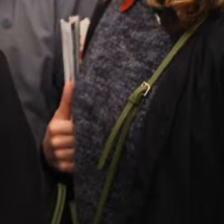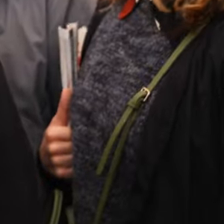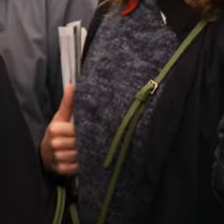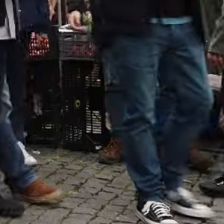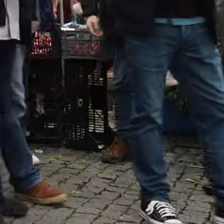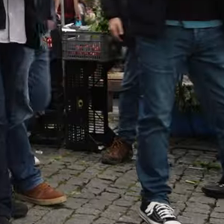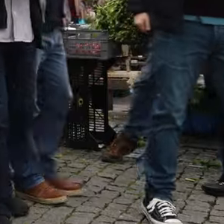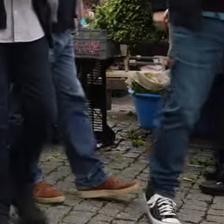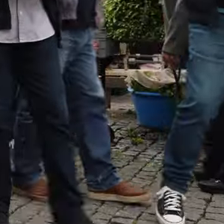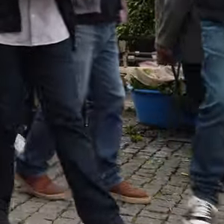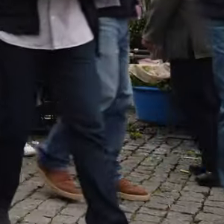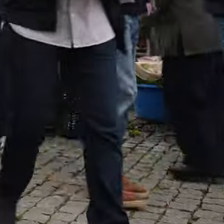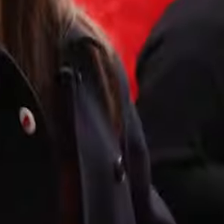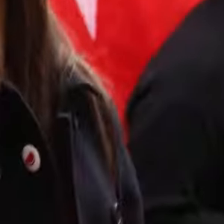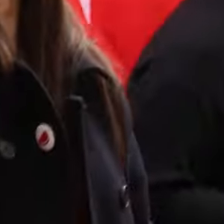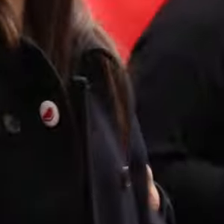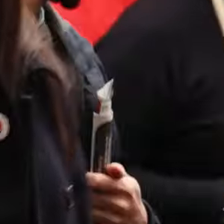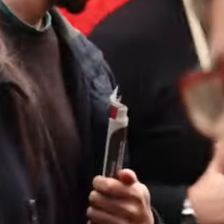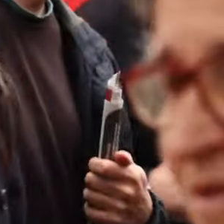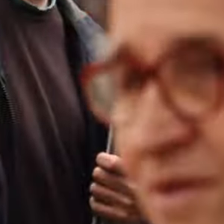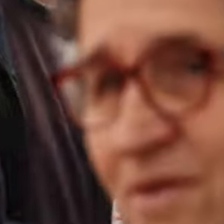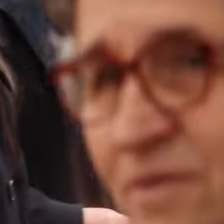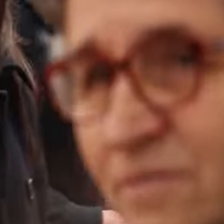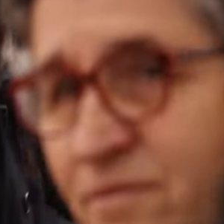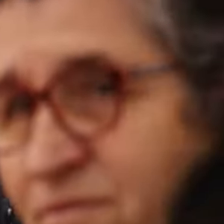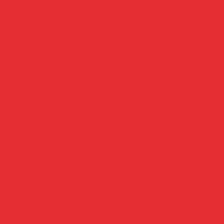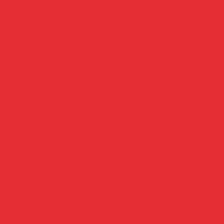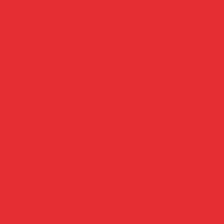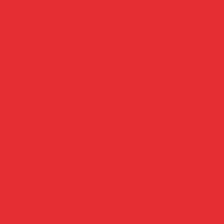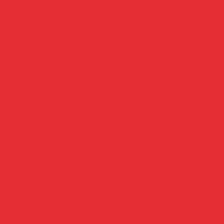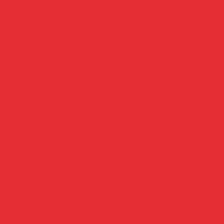Um beijo para todos, vem. Tchau, gente. Tchau.